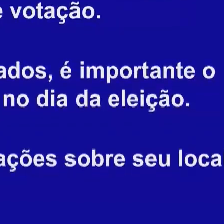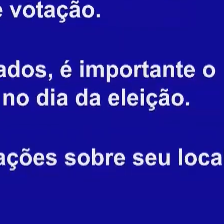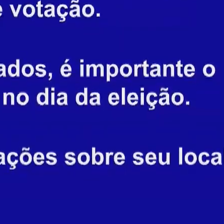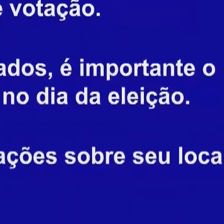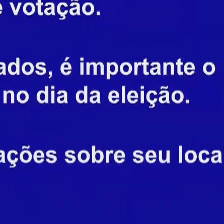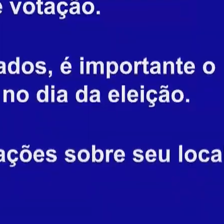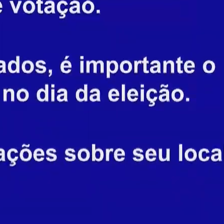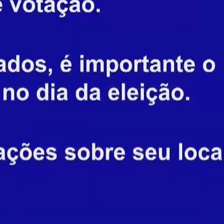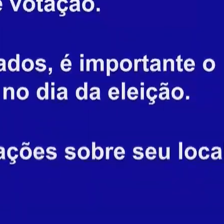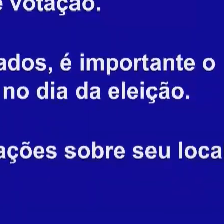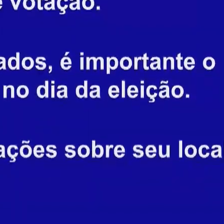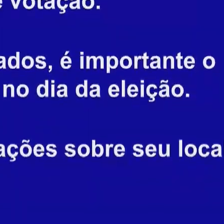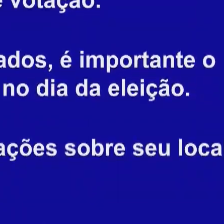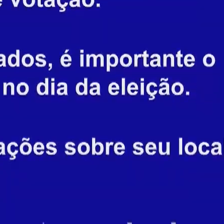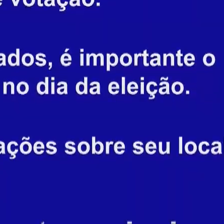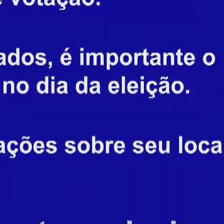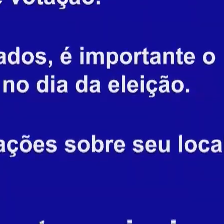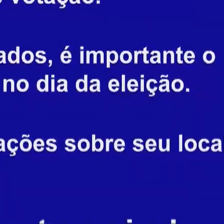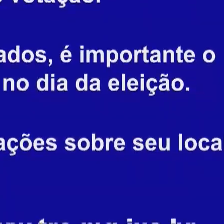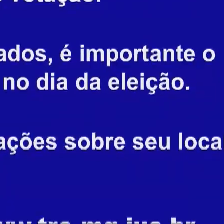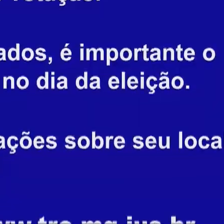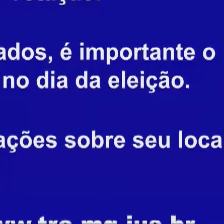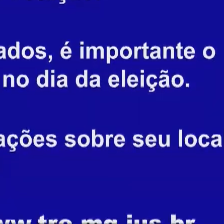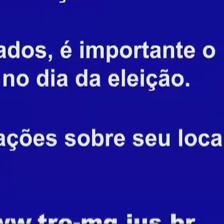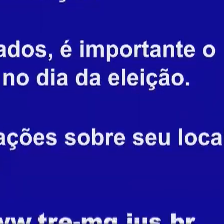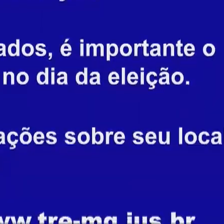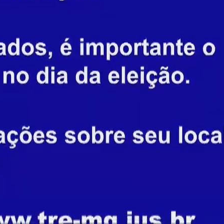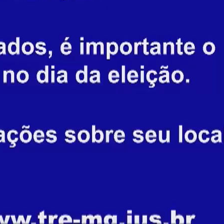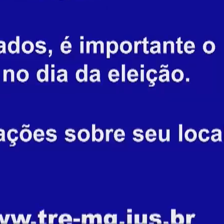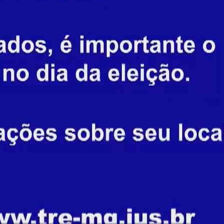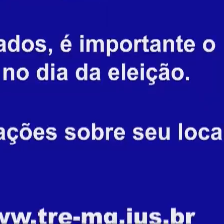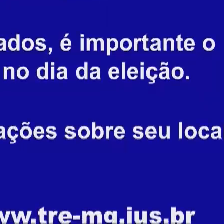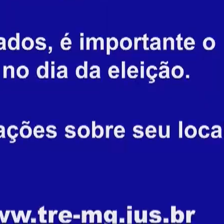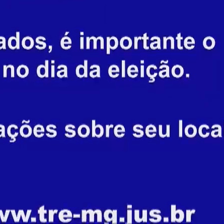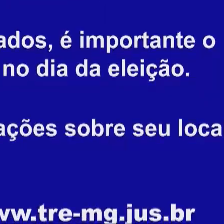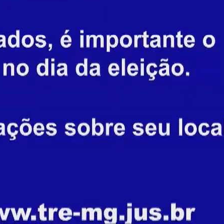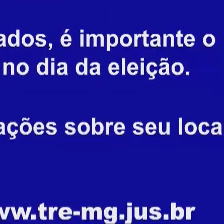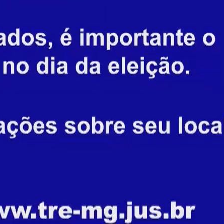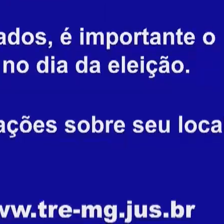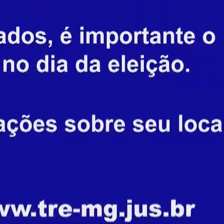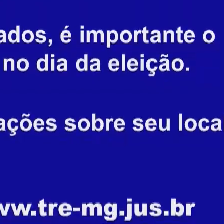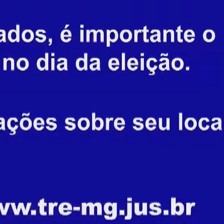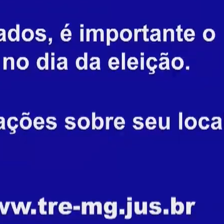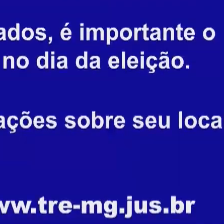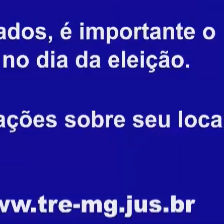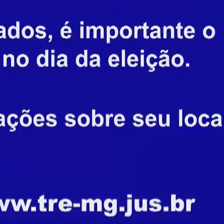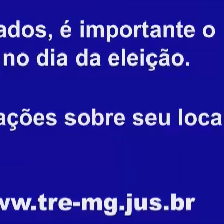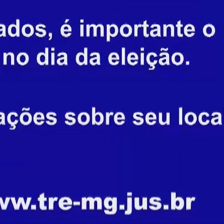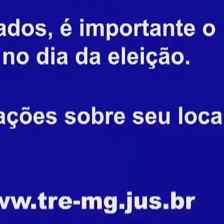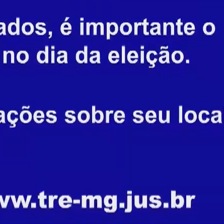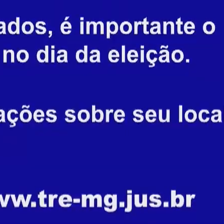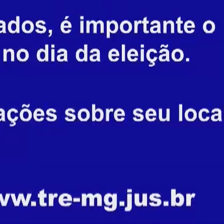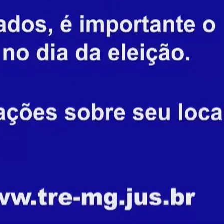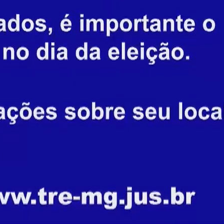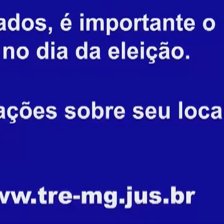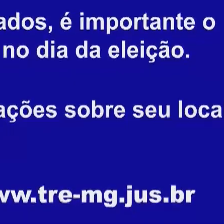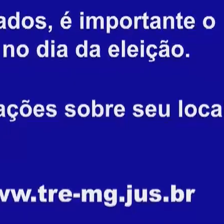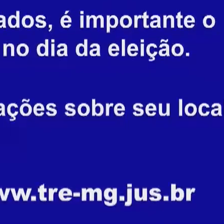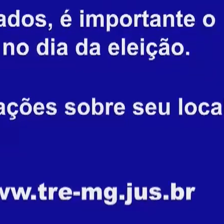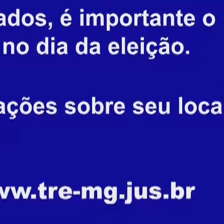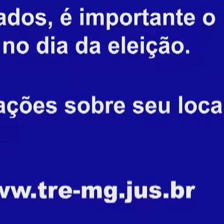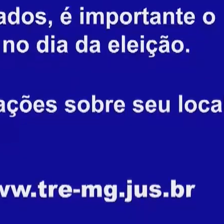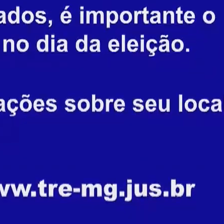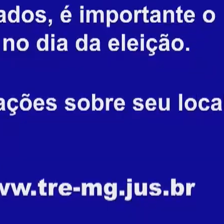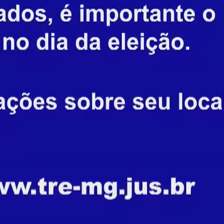Apesar da ampla divulgação e sinalização nos locais alterados, é importante o eleitor ficar atento às mudanças para